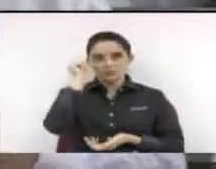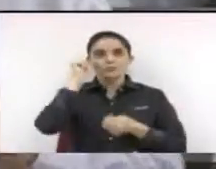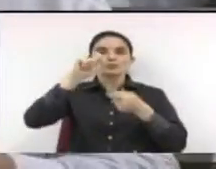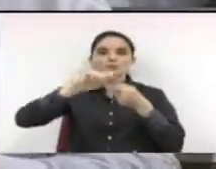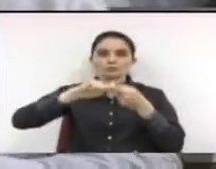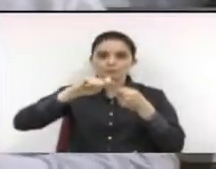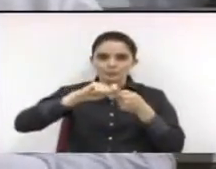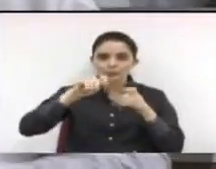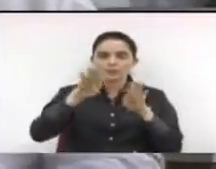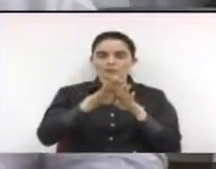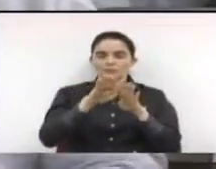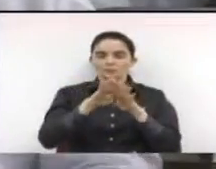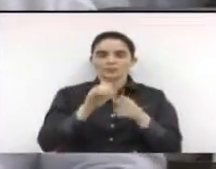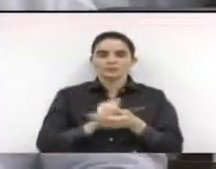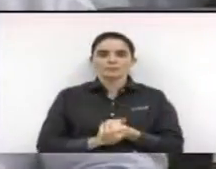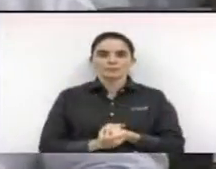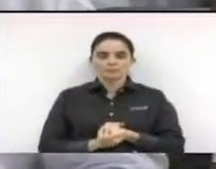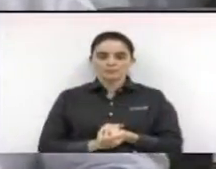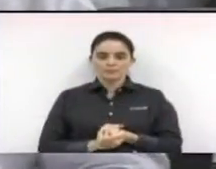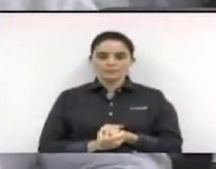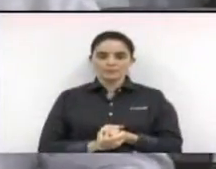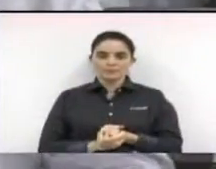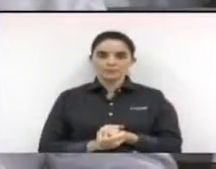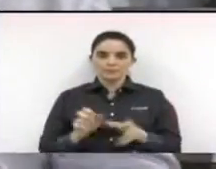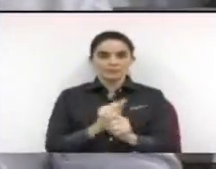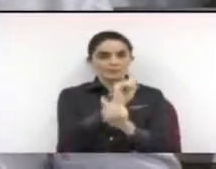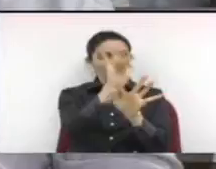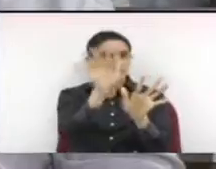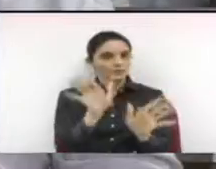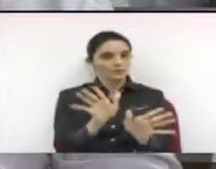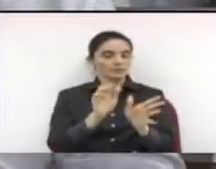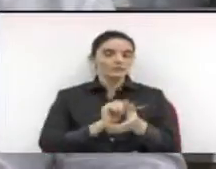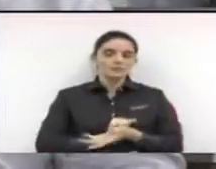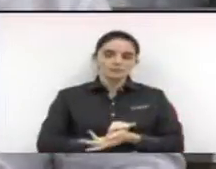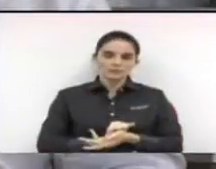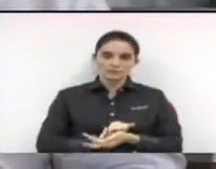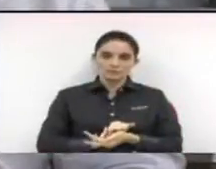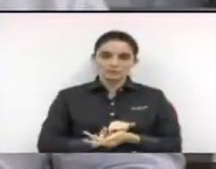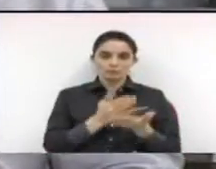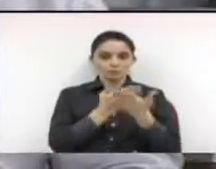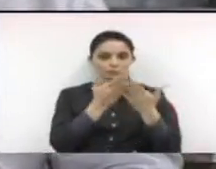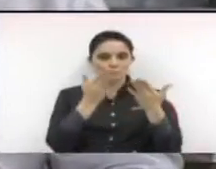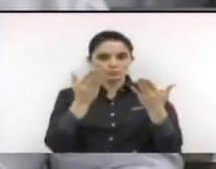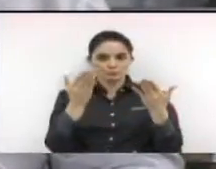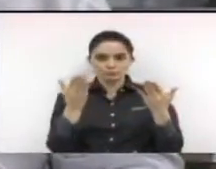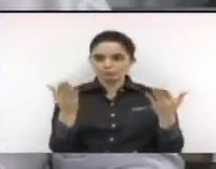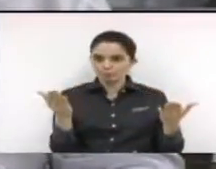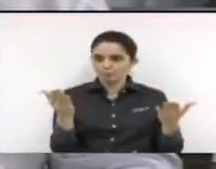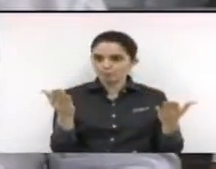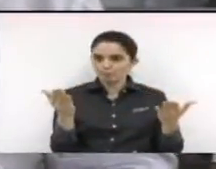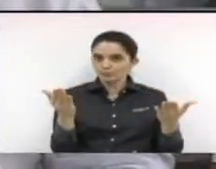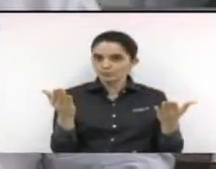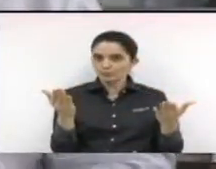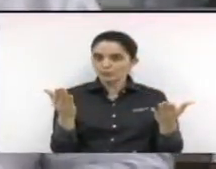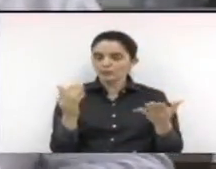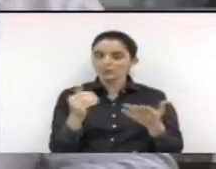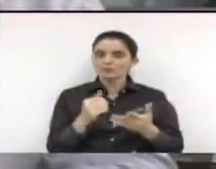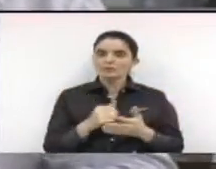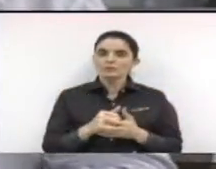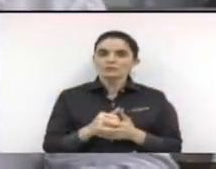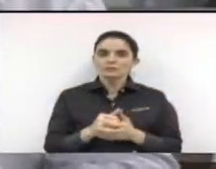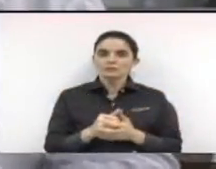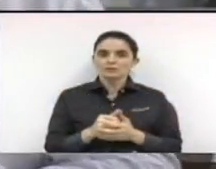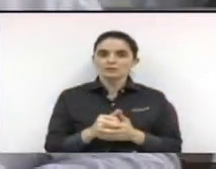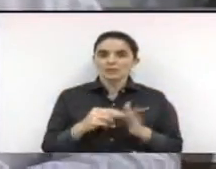execução. Lembrando que nós temos que, aliás, nós somos